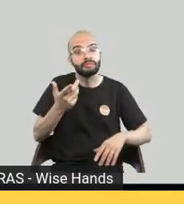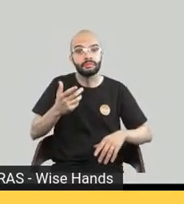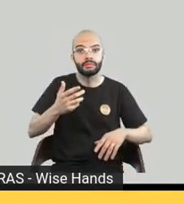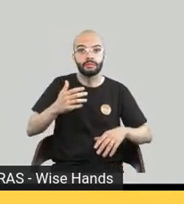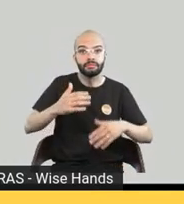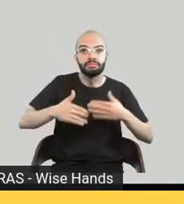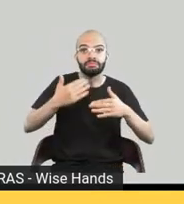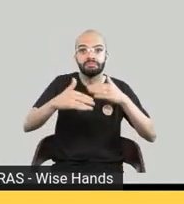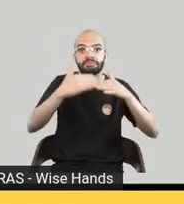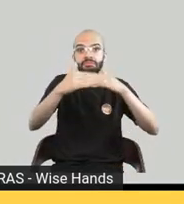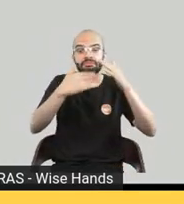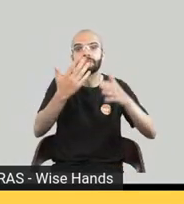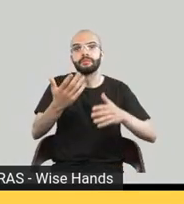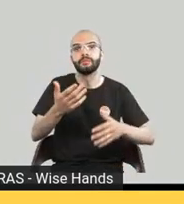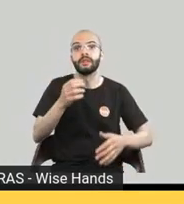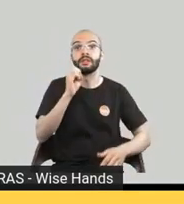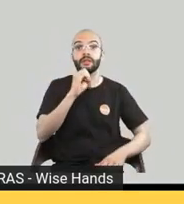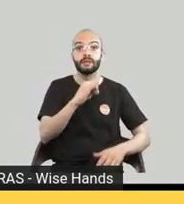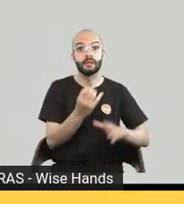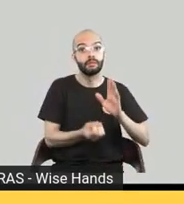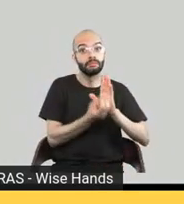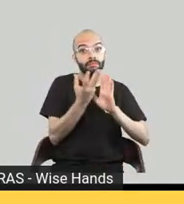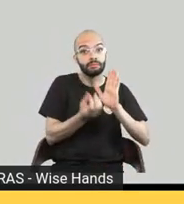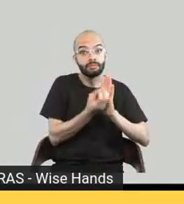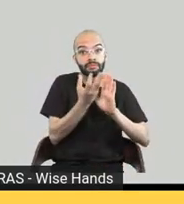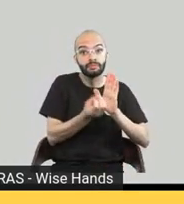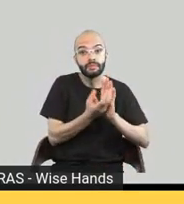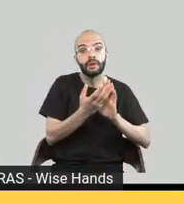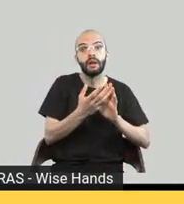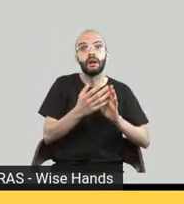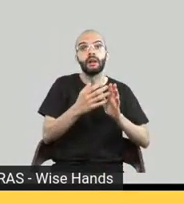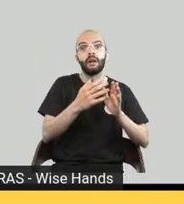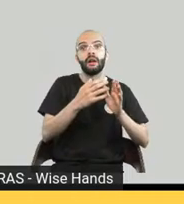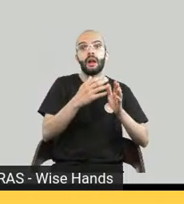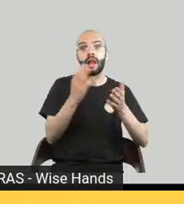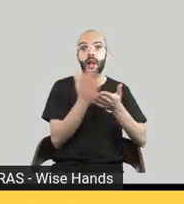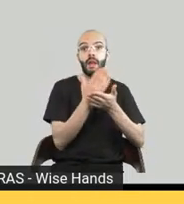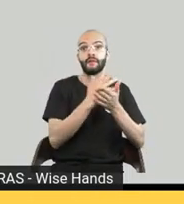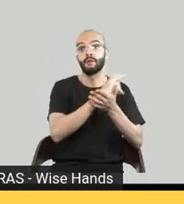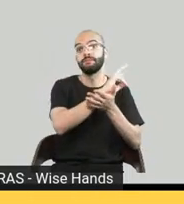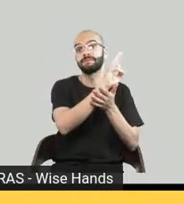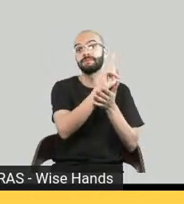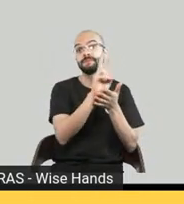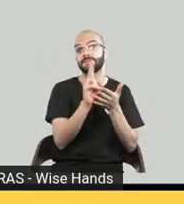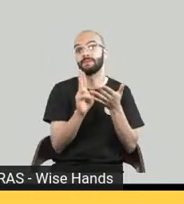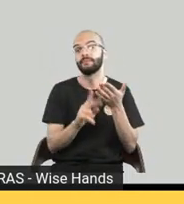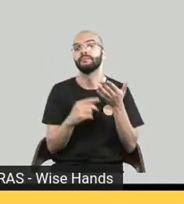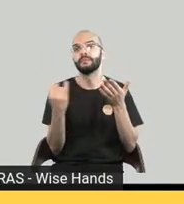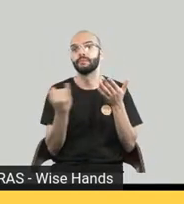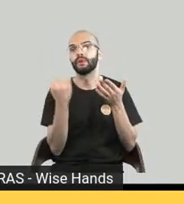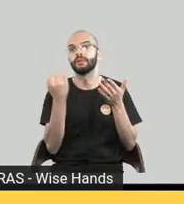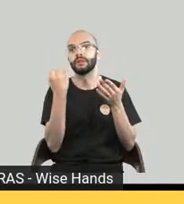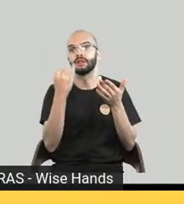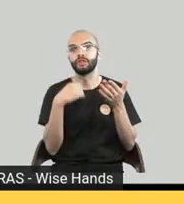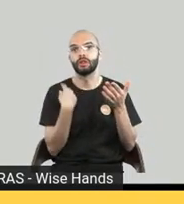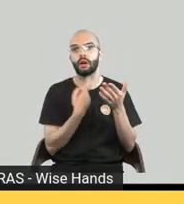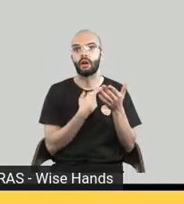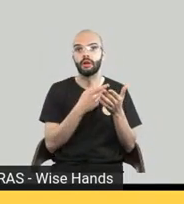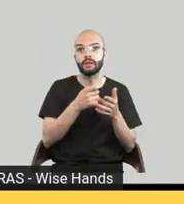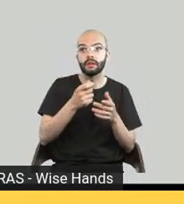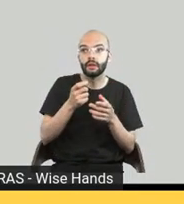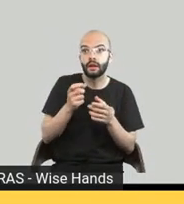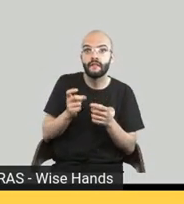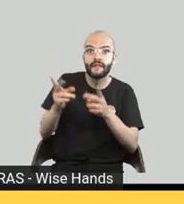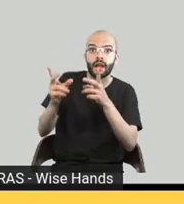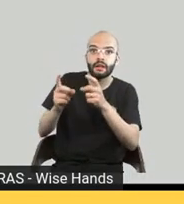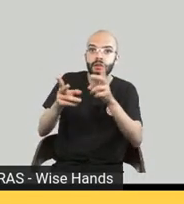mercado e se não tem mercado é difícil construir o catálogo mas a gente tem que fazer esse investimento inicial Mariana deixa eu só vou